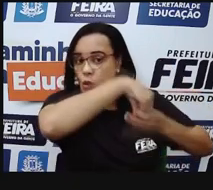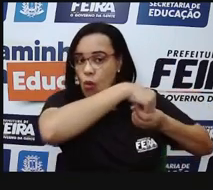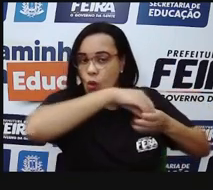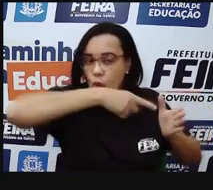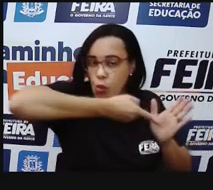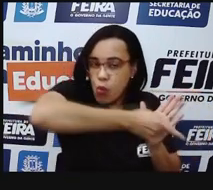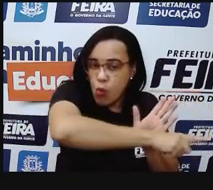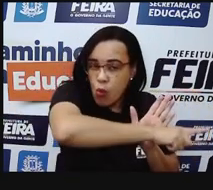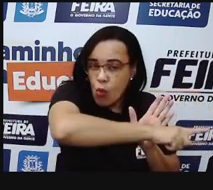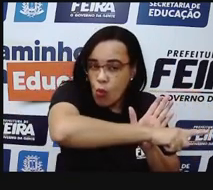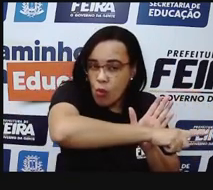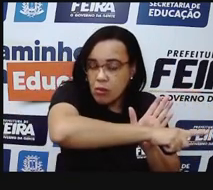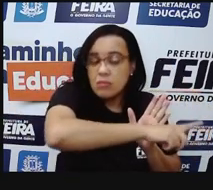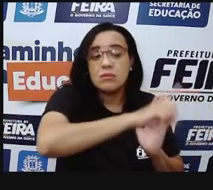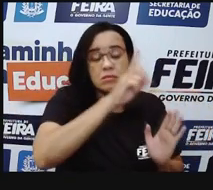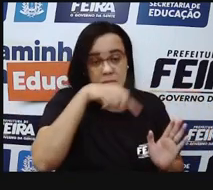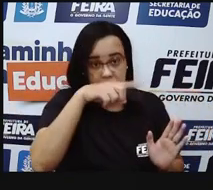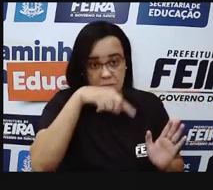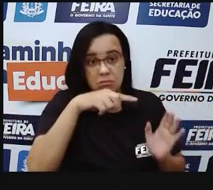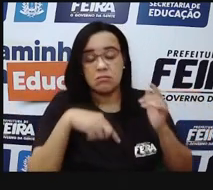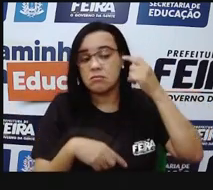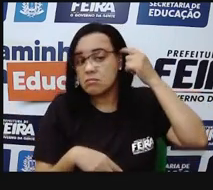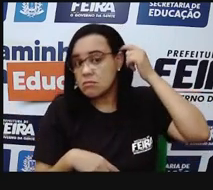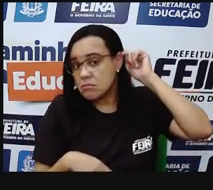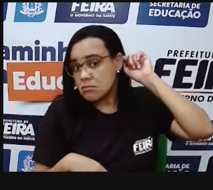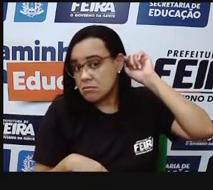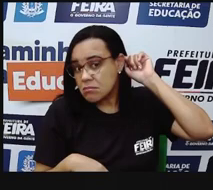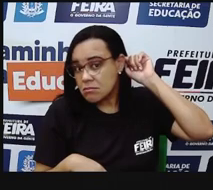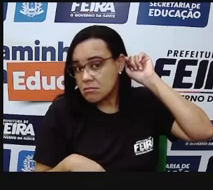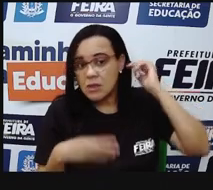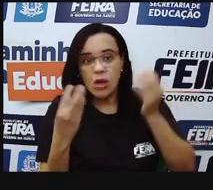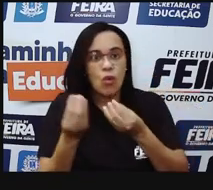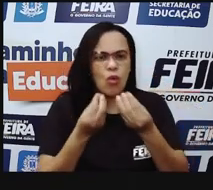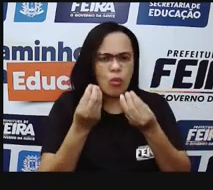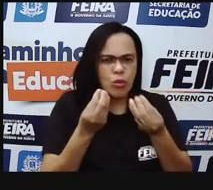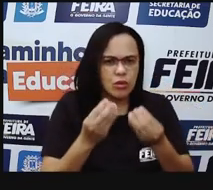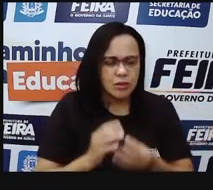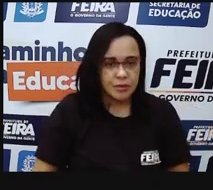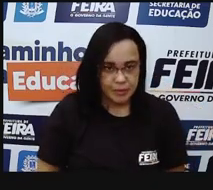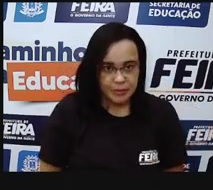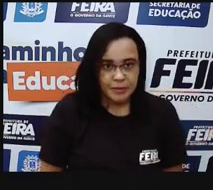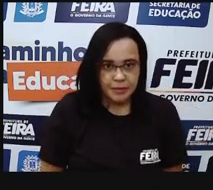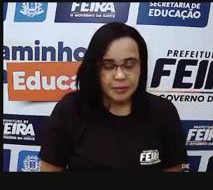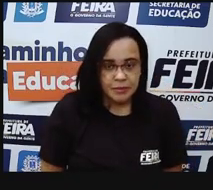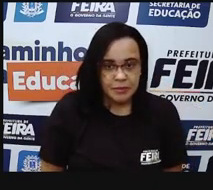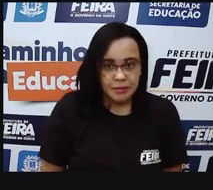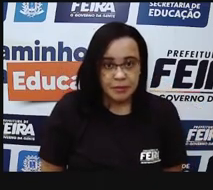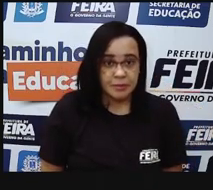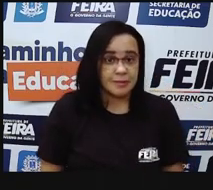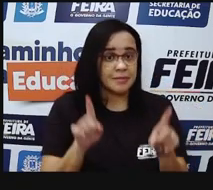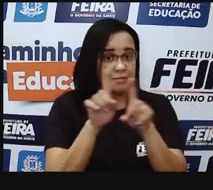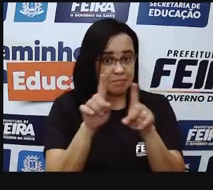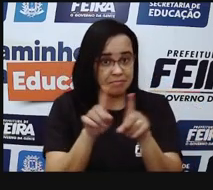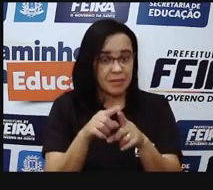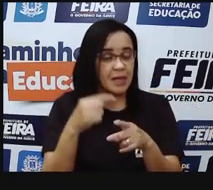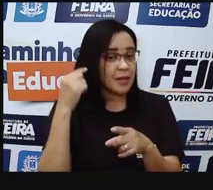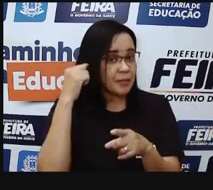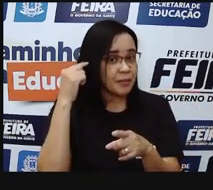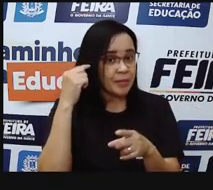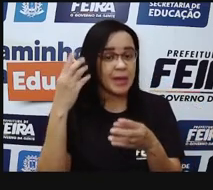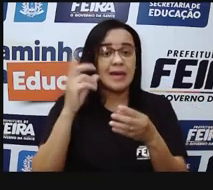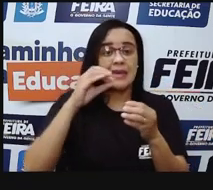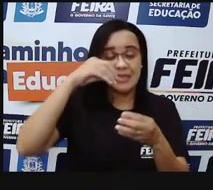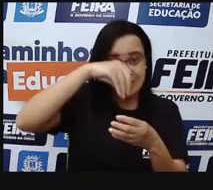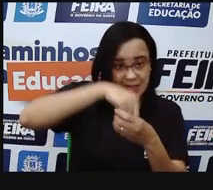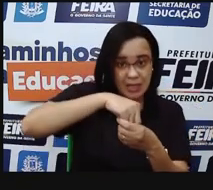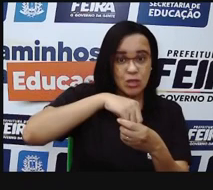corpo, já bem associado ao nosso cérebro e a gente tem um ouvido médio. O médio está no meio,